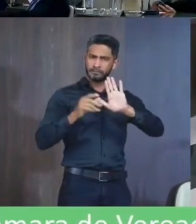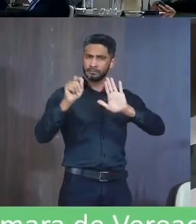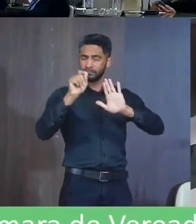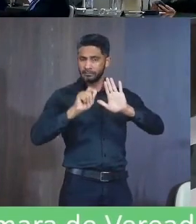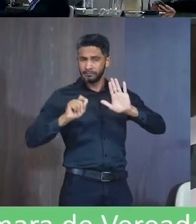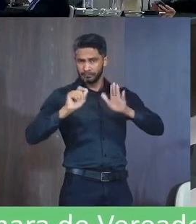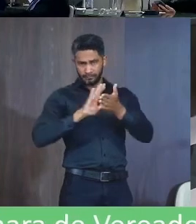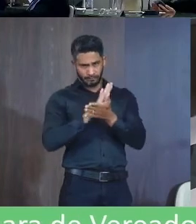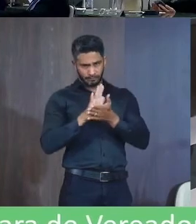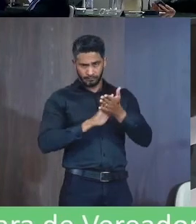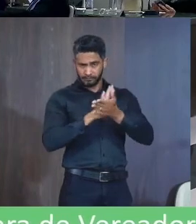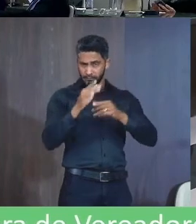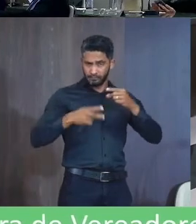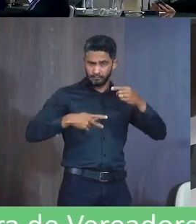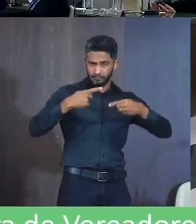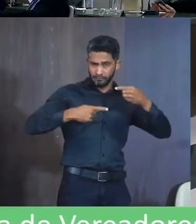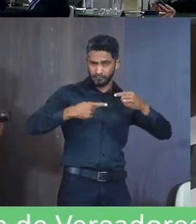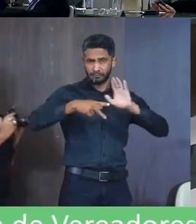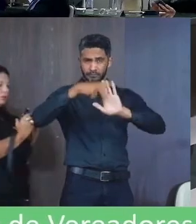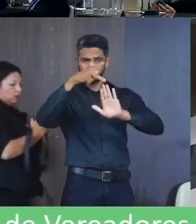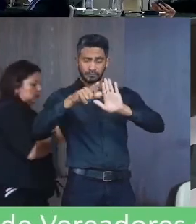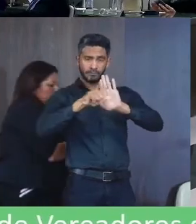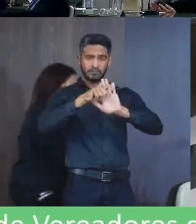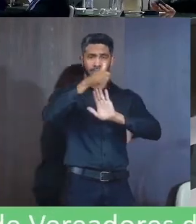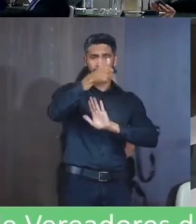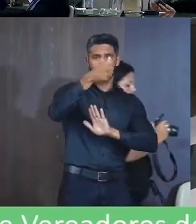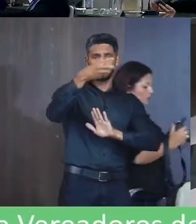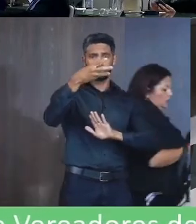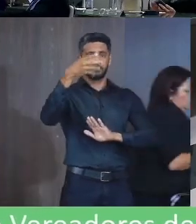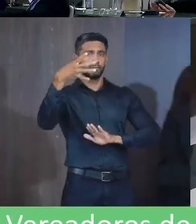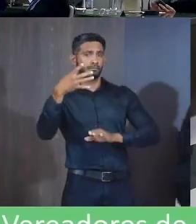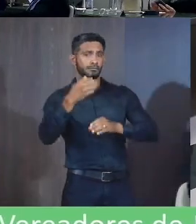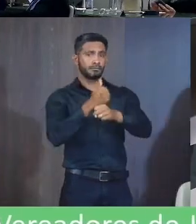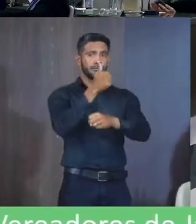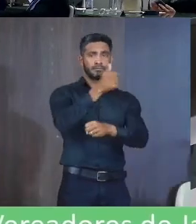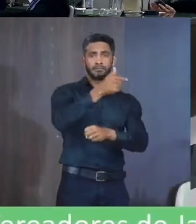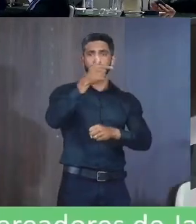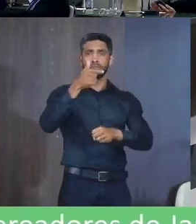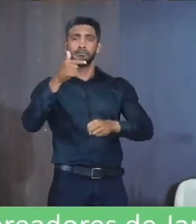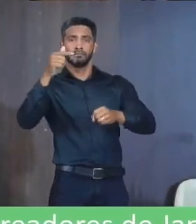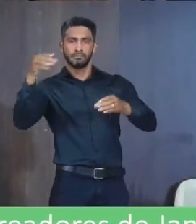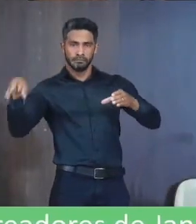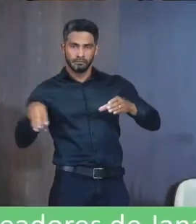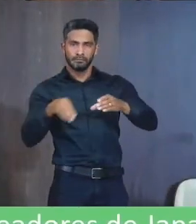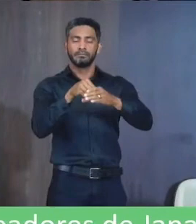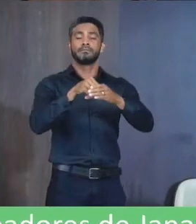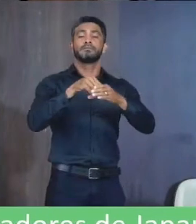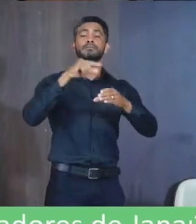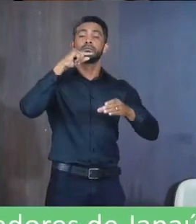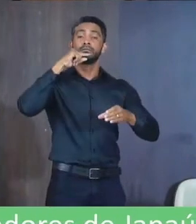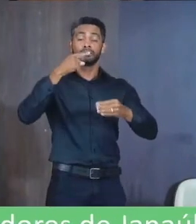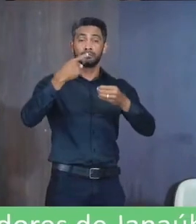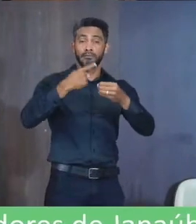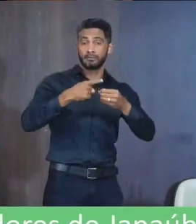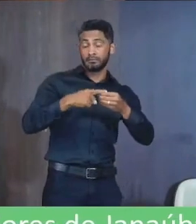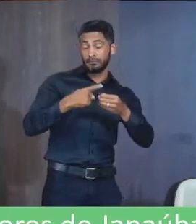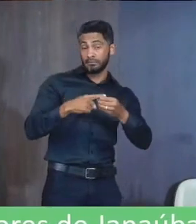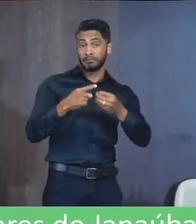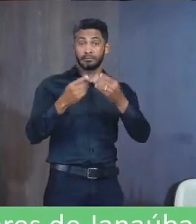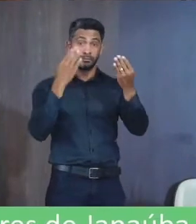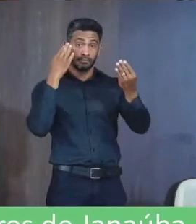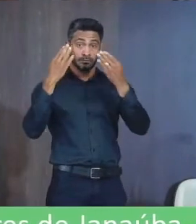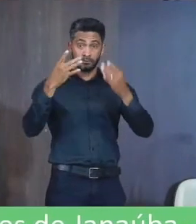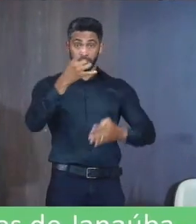sem discussão Projeto de Lei 134-2022 Institui a Semana Municipal de Combate à Psicofobia